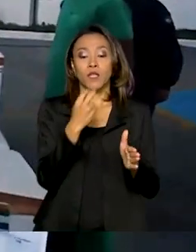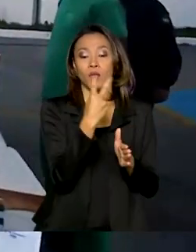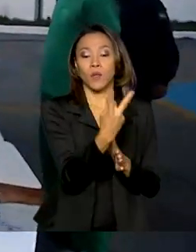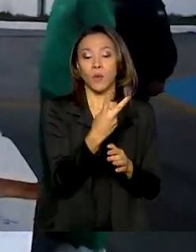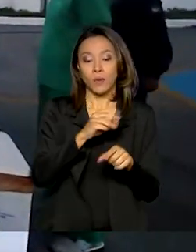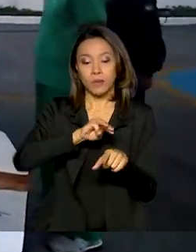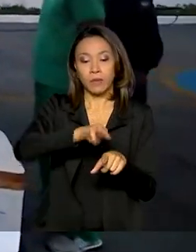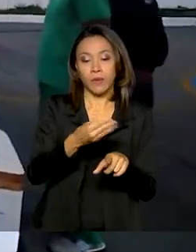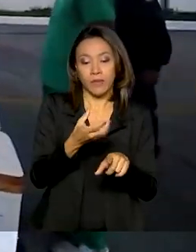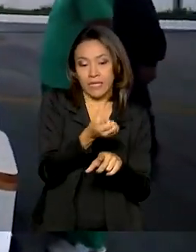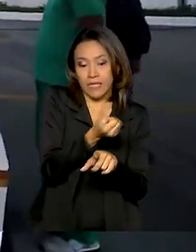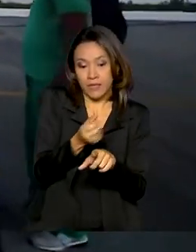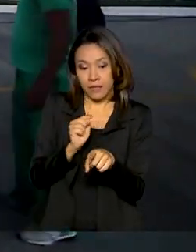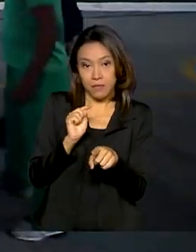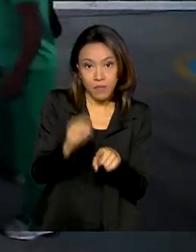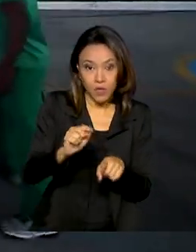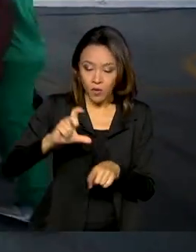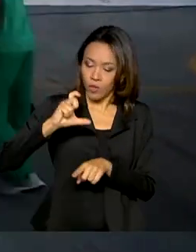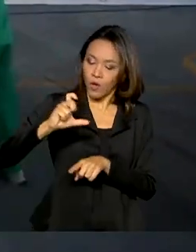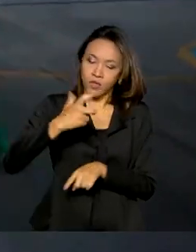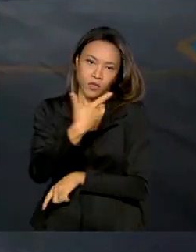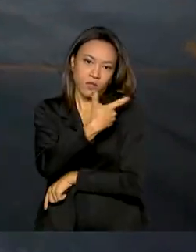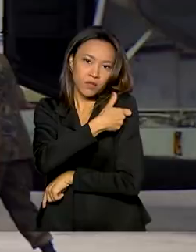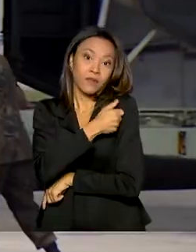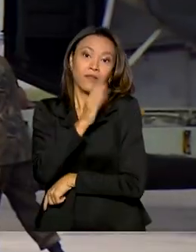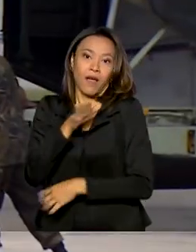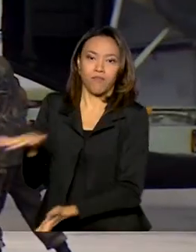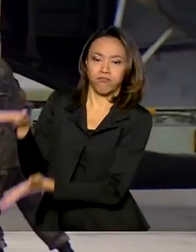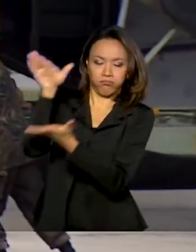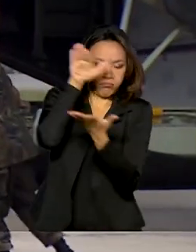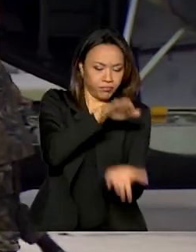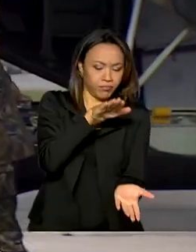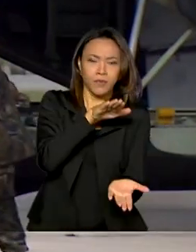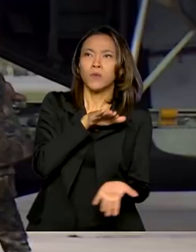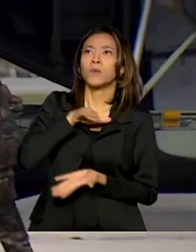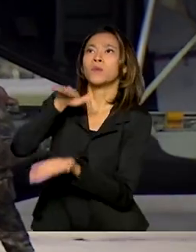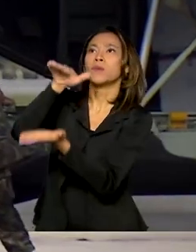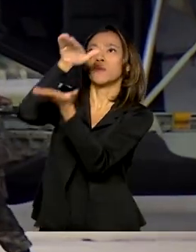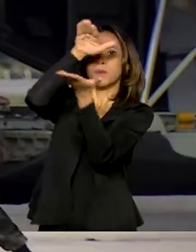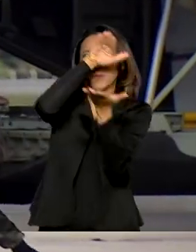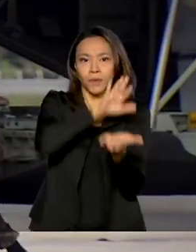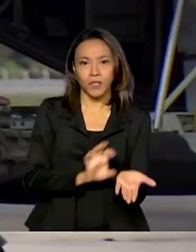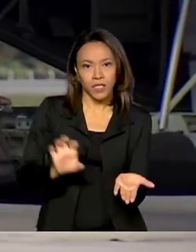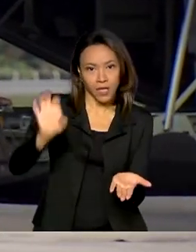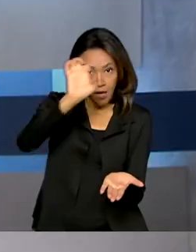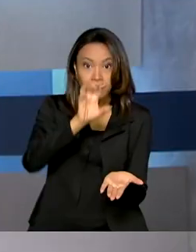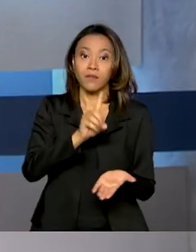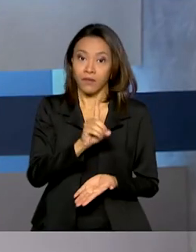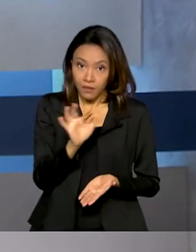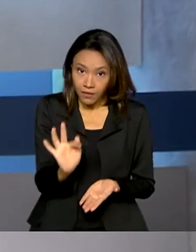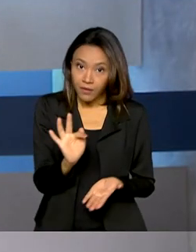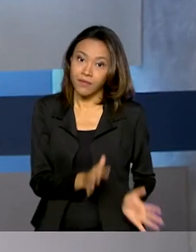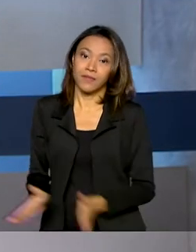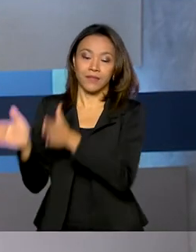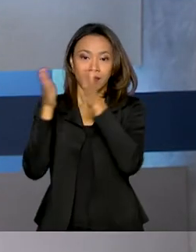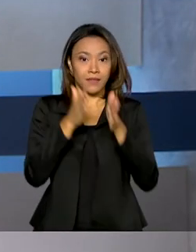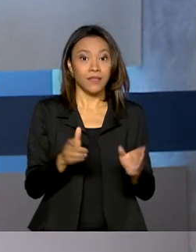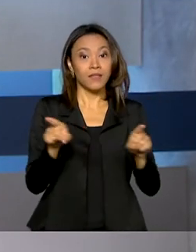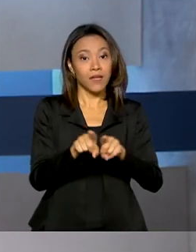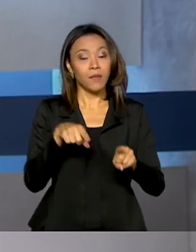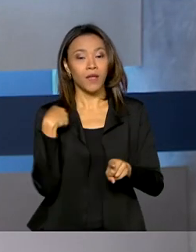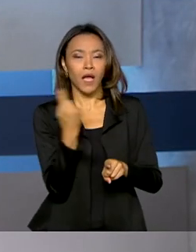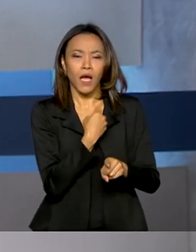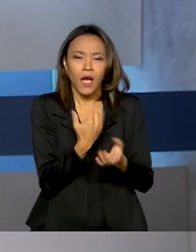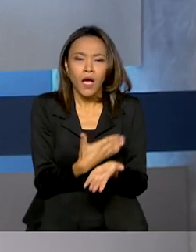600 mil doses de vacinas estão chegando a todos os estados e o Distrito Federal. E o Brasil começa